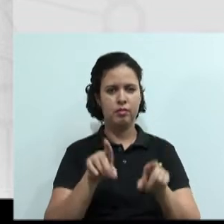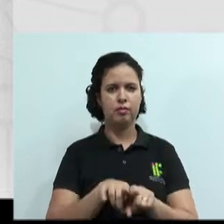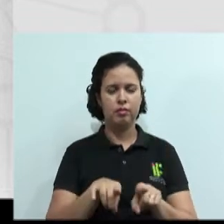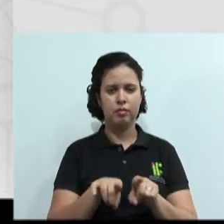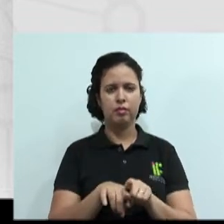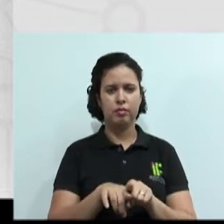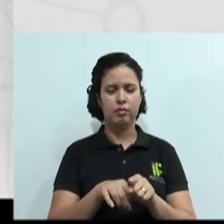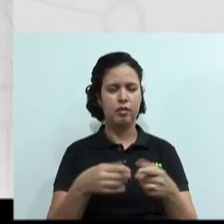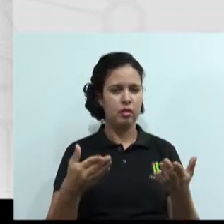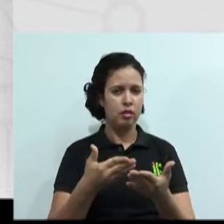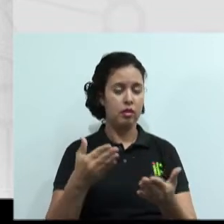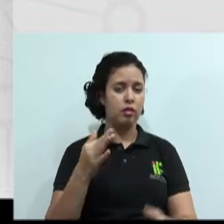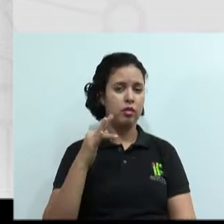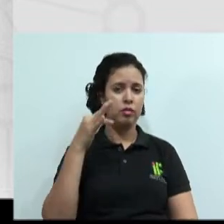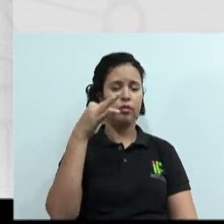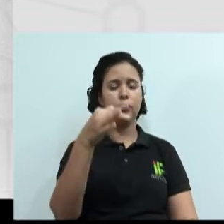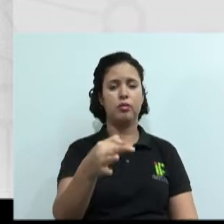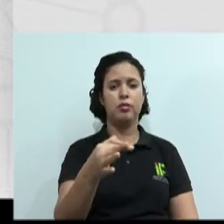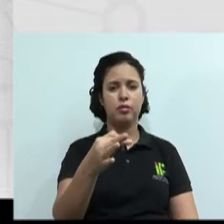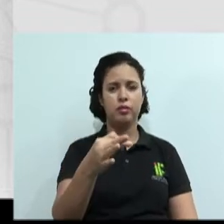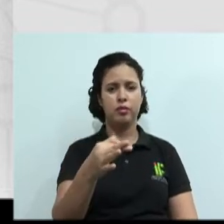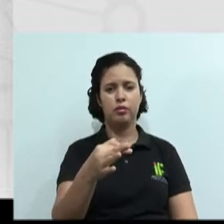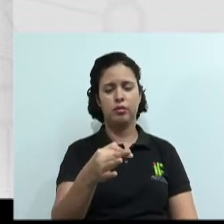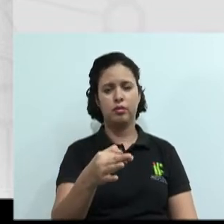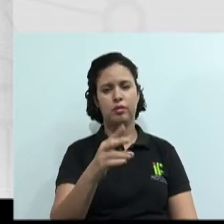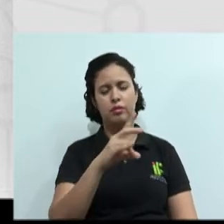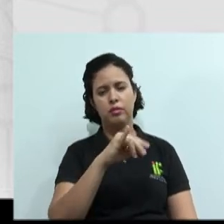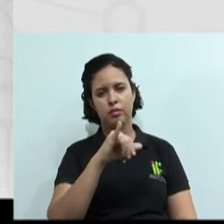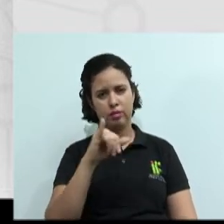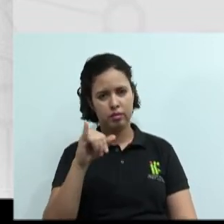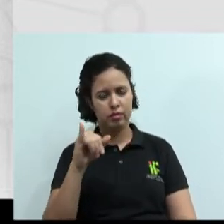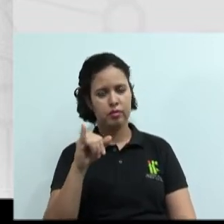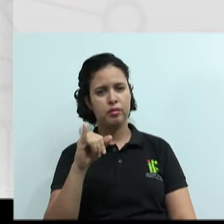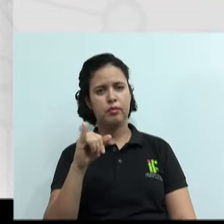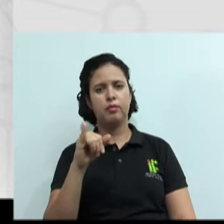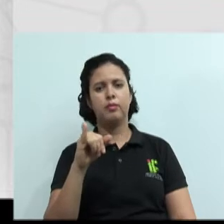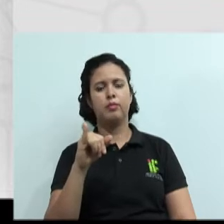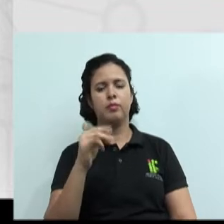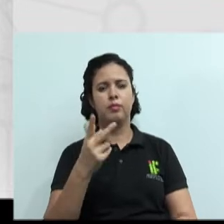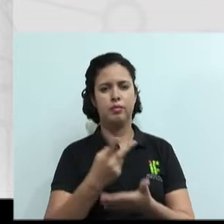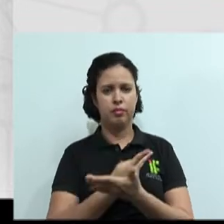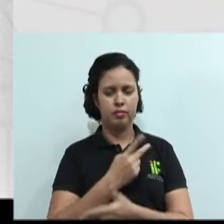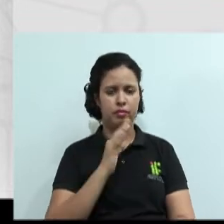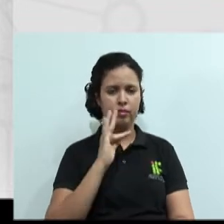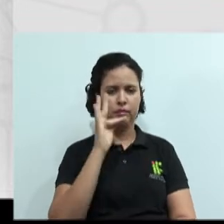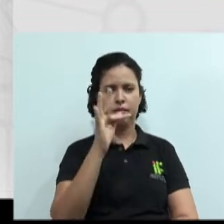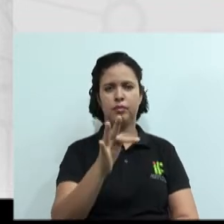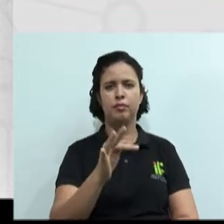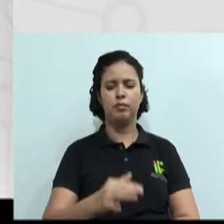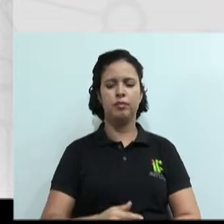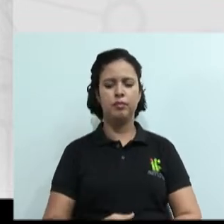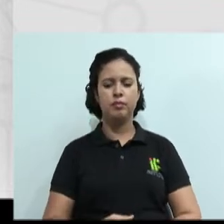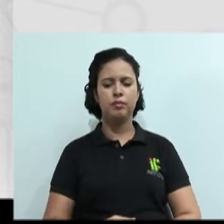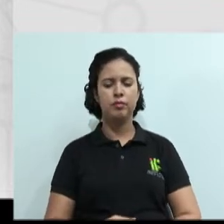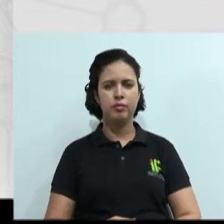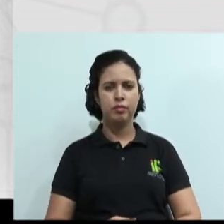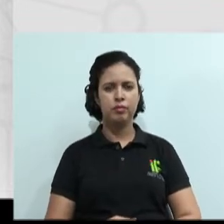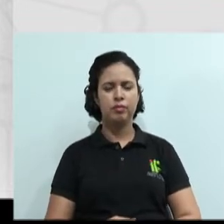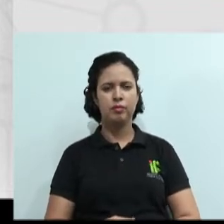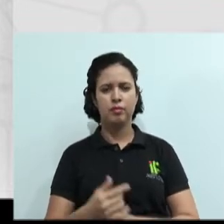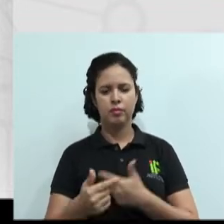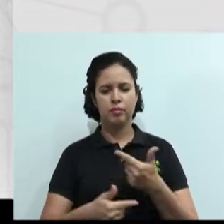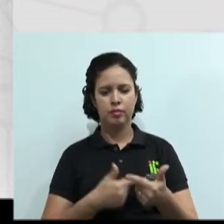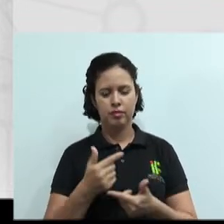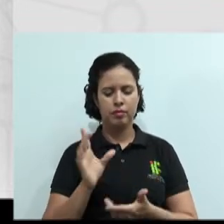do presente ou do futuro. Aquilo ali que está acontecendo e que vai resultar em algo no futuro, ok? Trabalha-se também